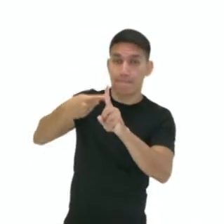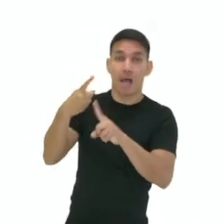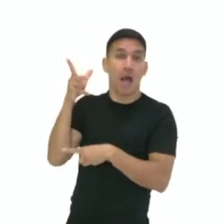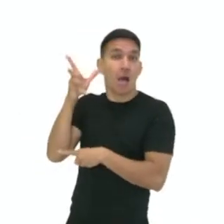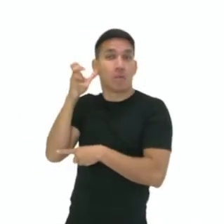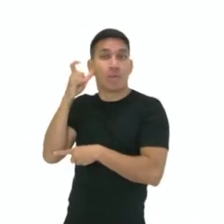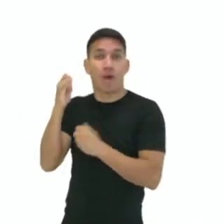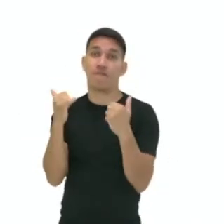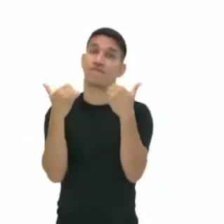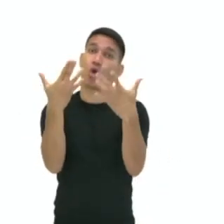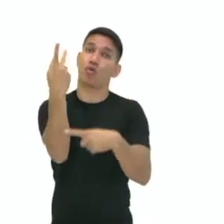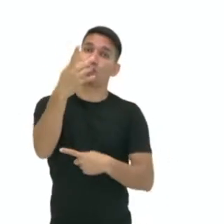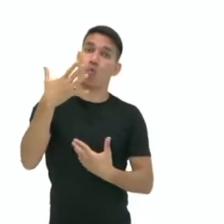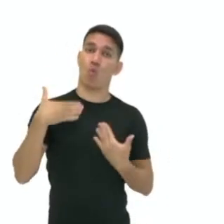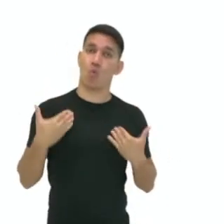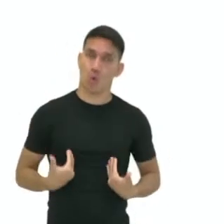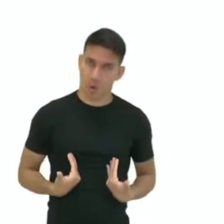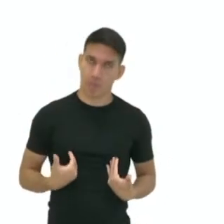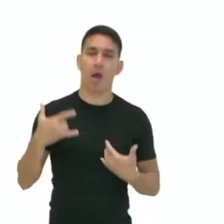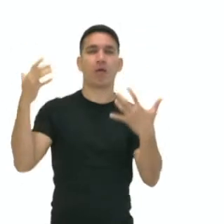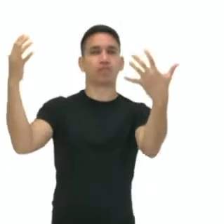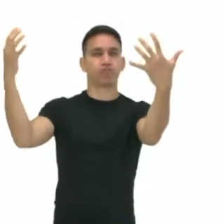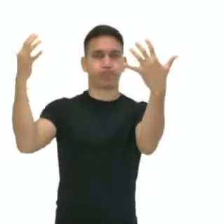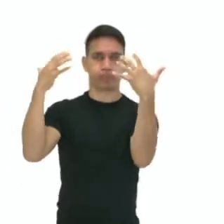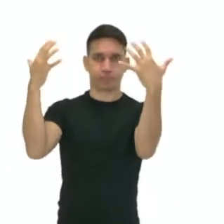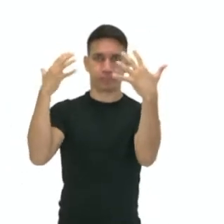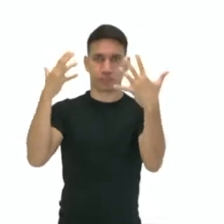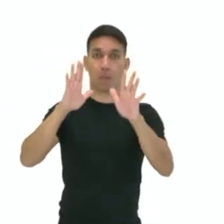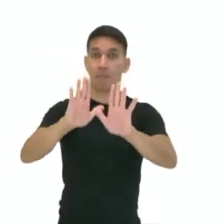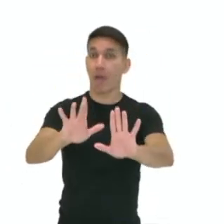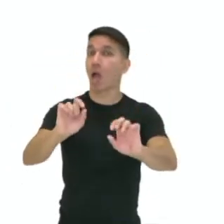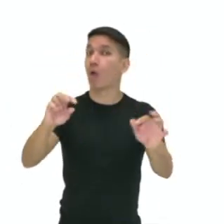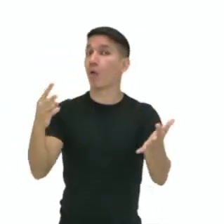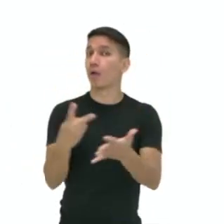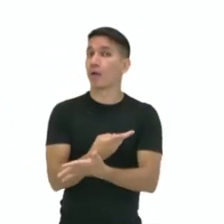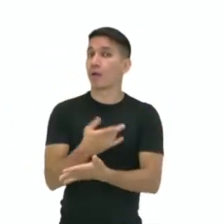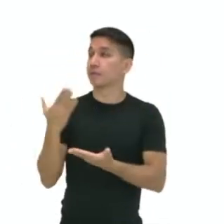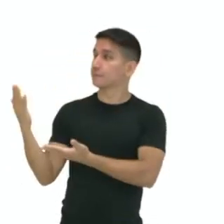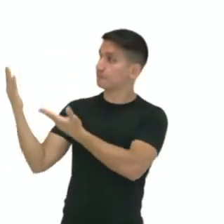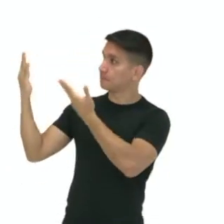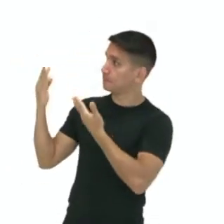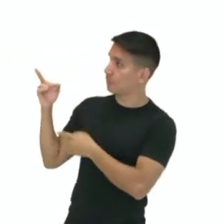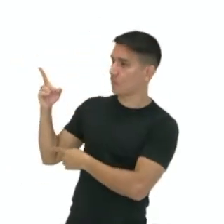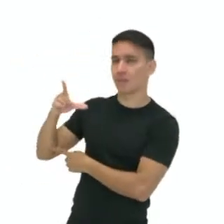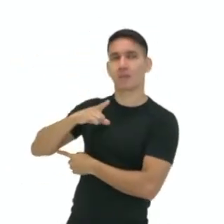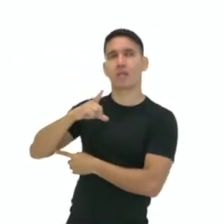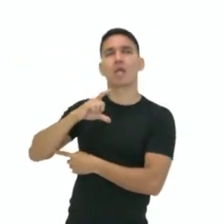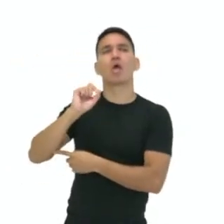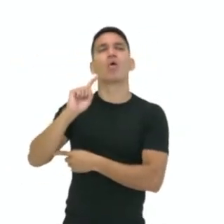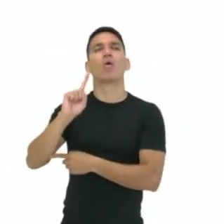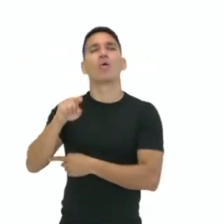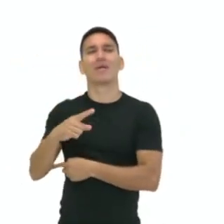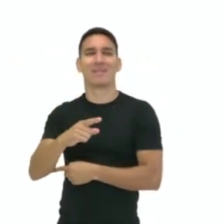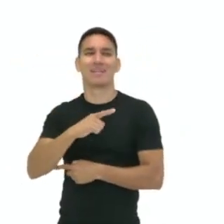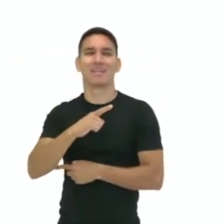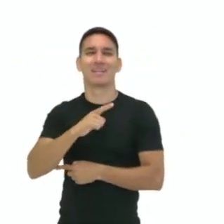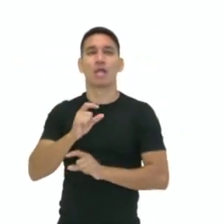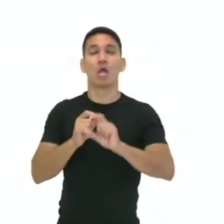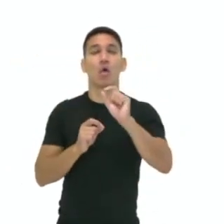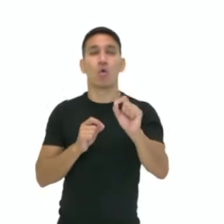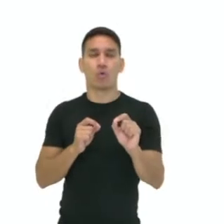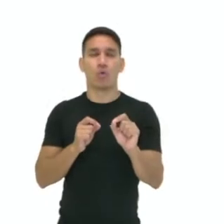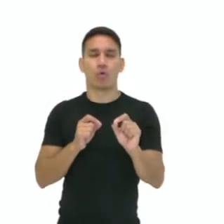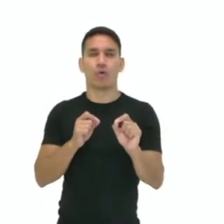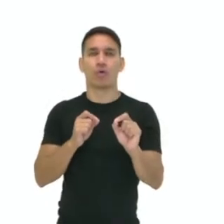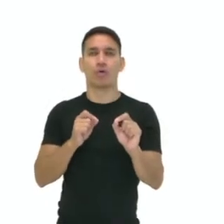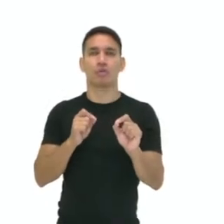externos ao seu corpo. Estímulos externos. Porém, na direita nós temos dois estímulos internos. O primeiro,